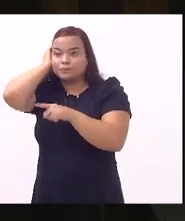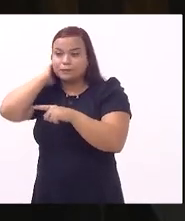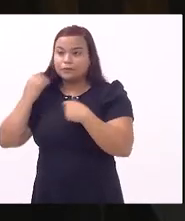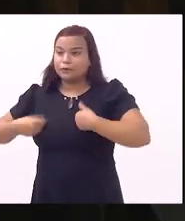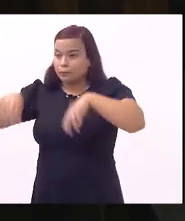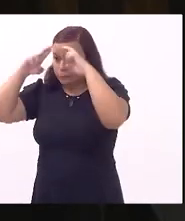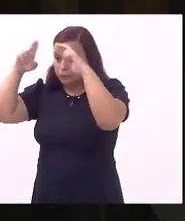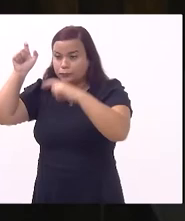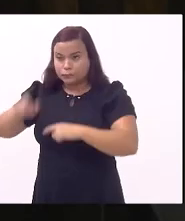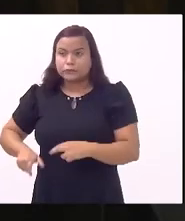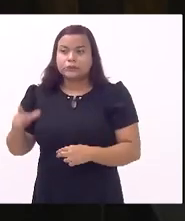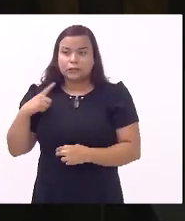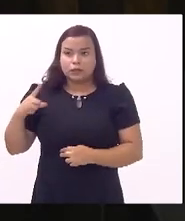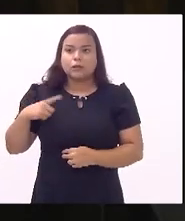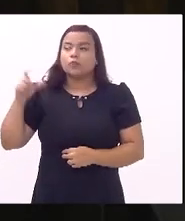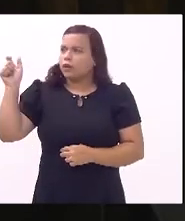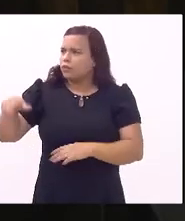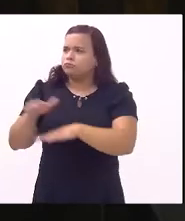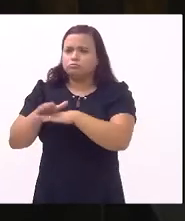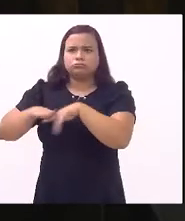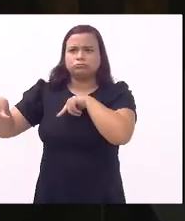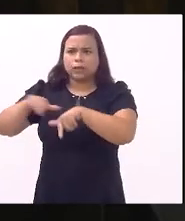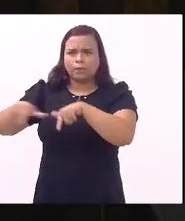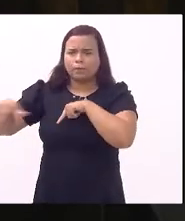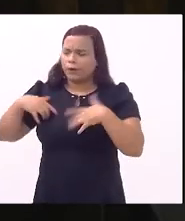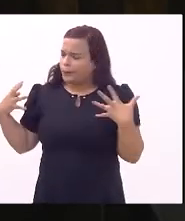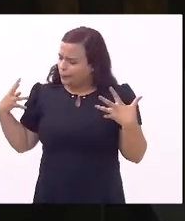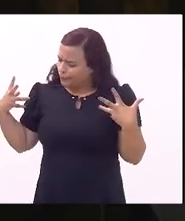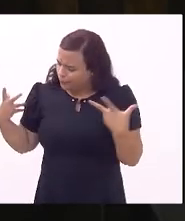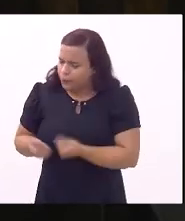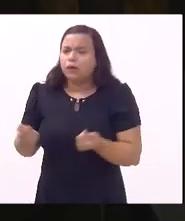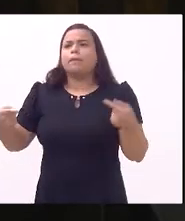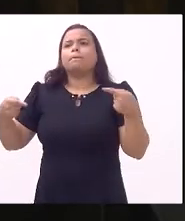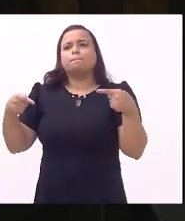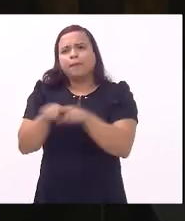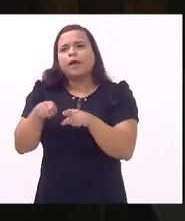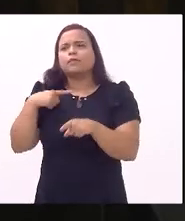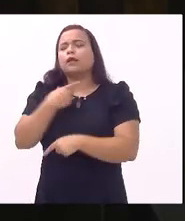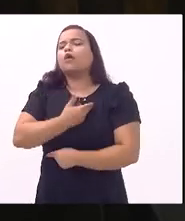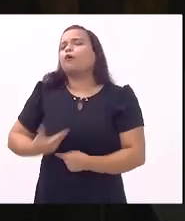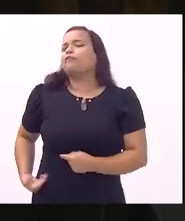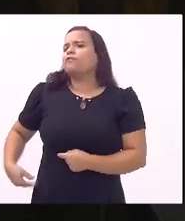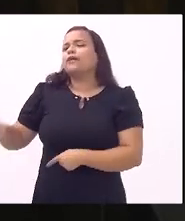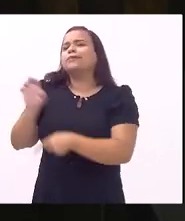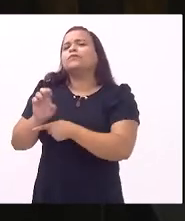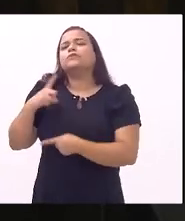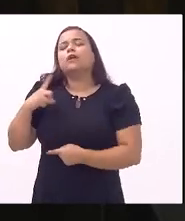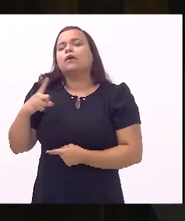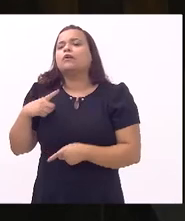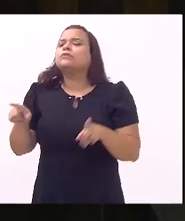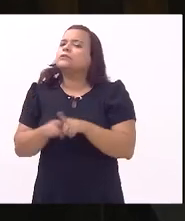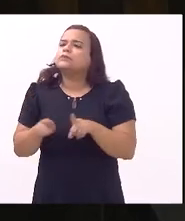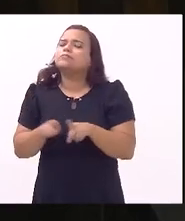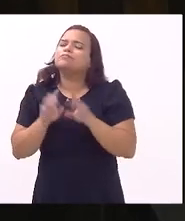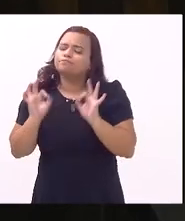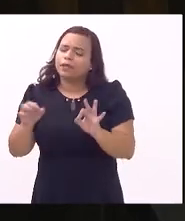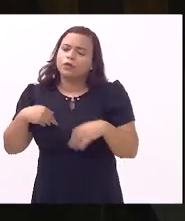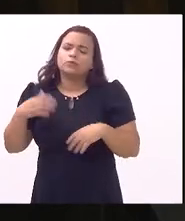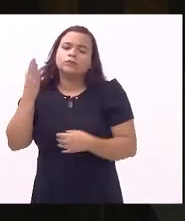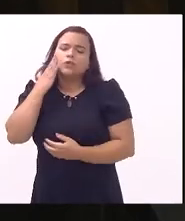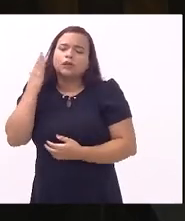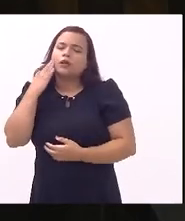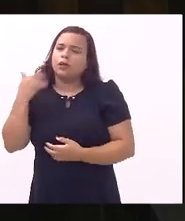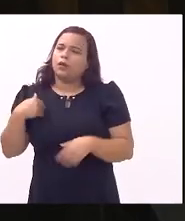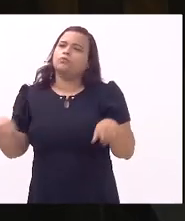tem feito tem realizado né um grande trabalho em parceria com o governo do estado realmente eu tenho certeza que eu também